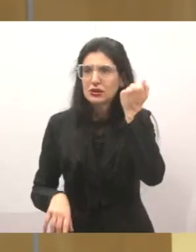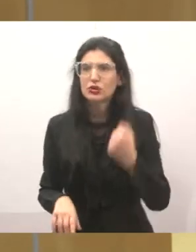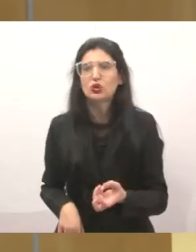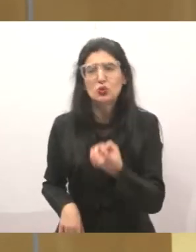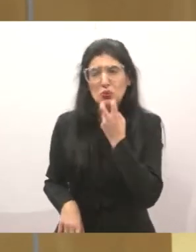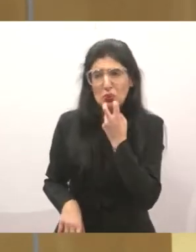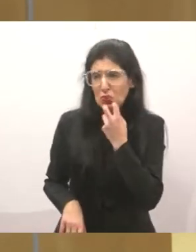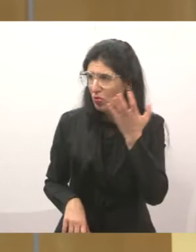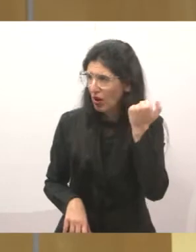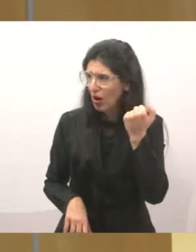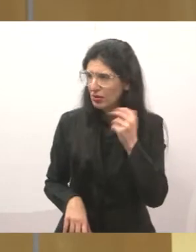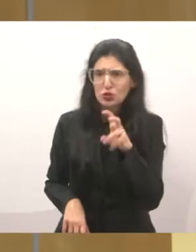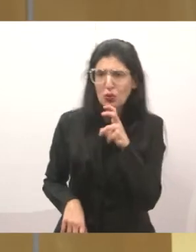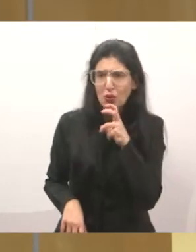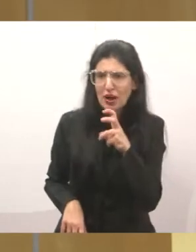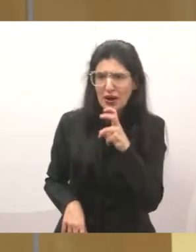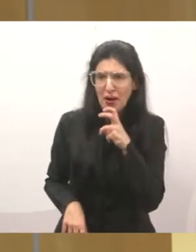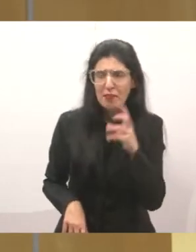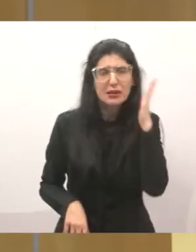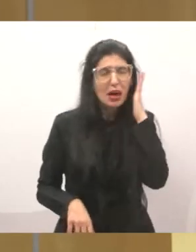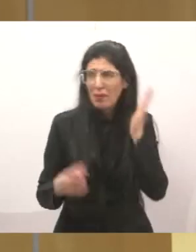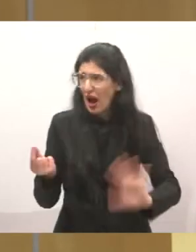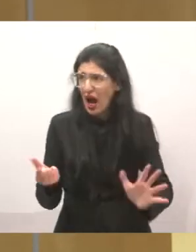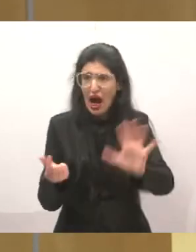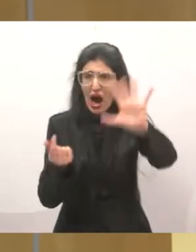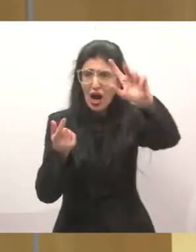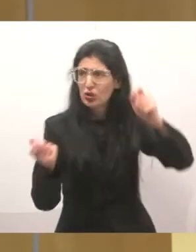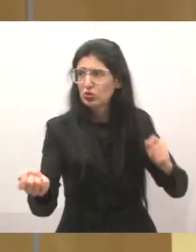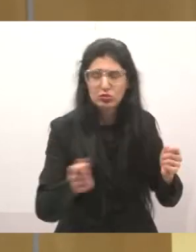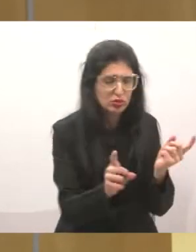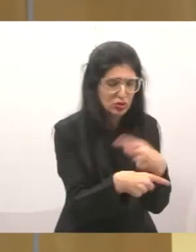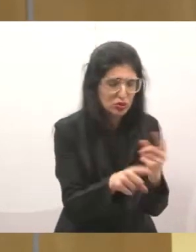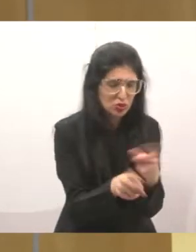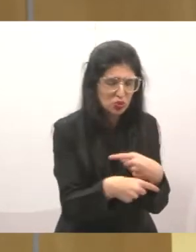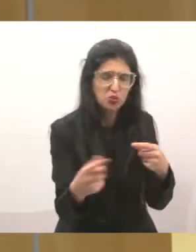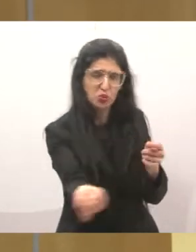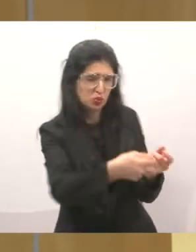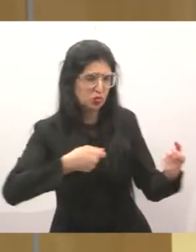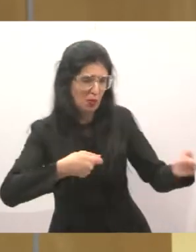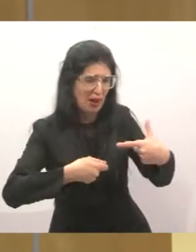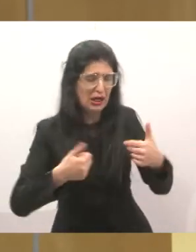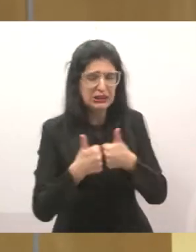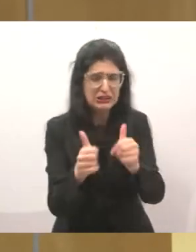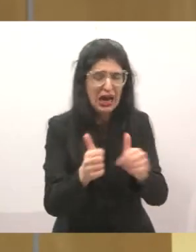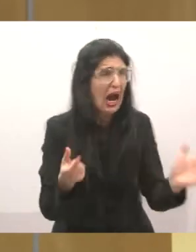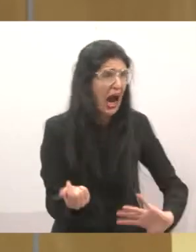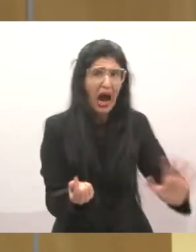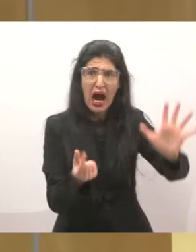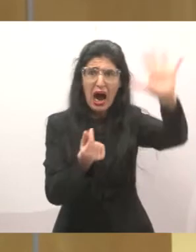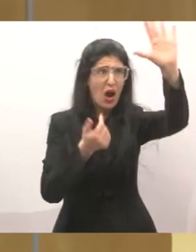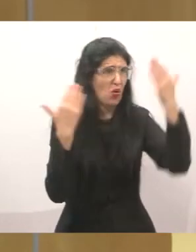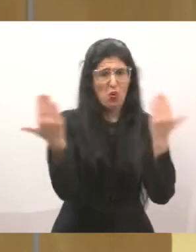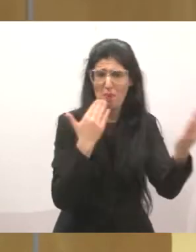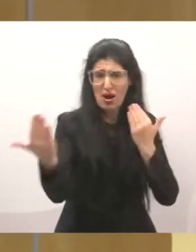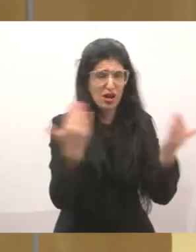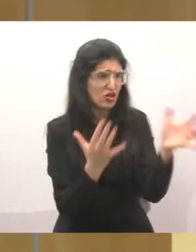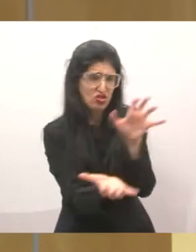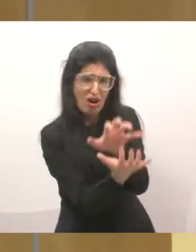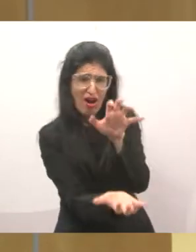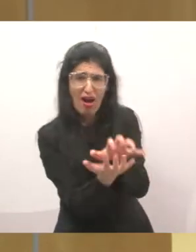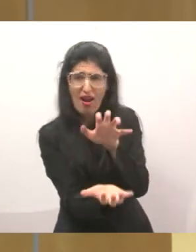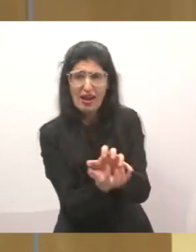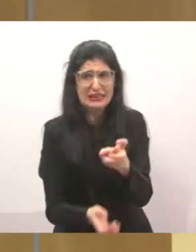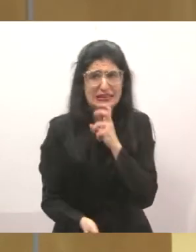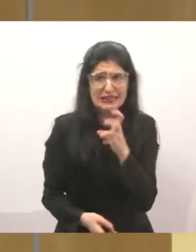Sorocaba é praticamente mais cara do que aqui em Jacareí. Outra cidade que não tem cobrador, e isso, já